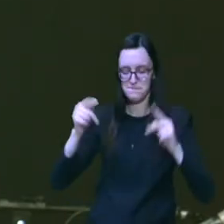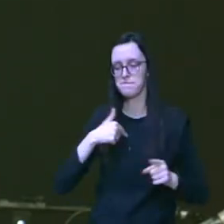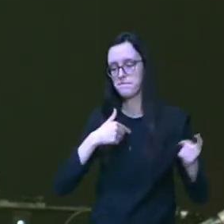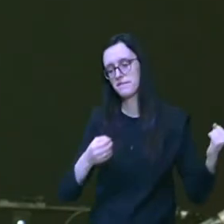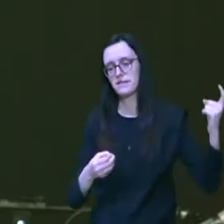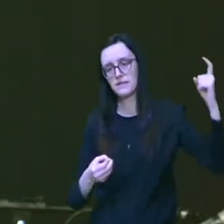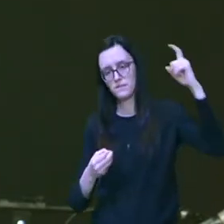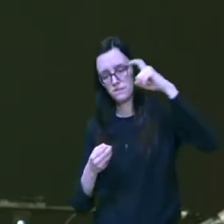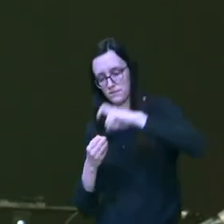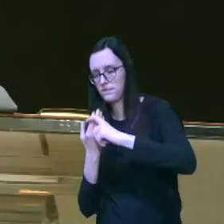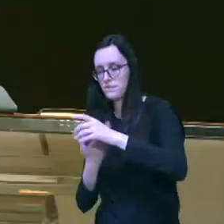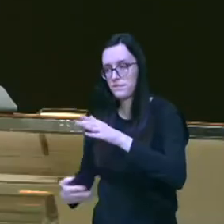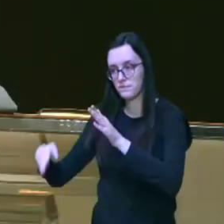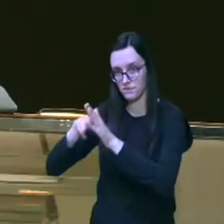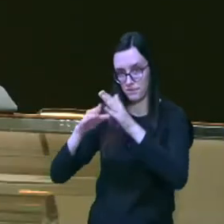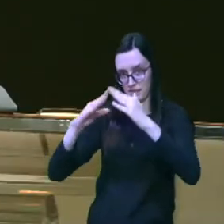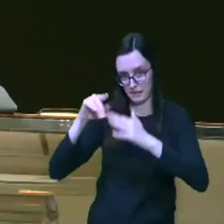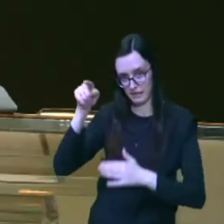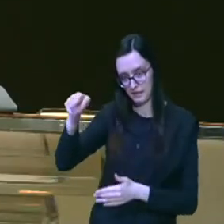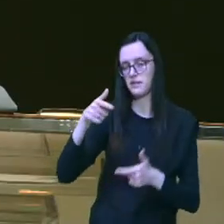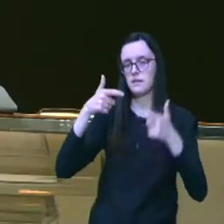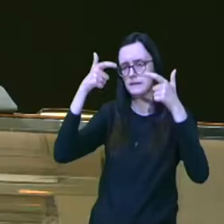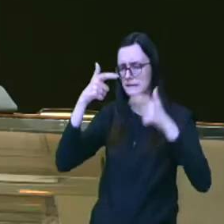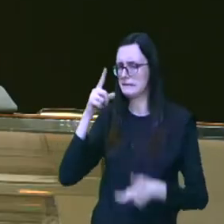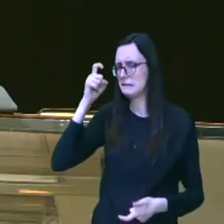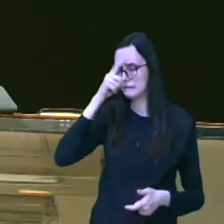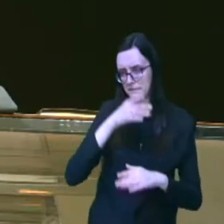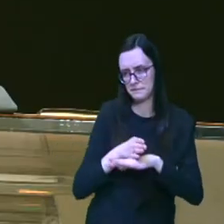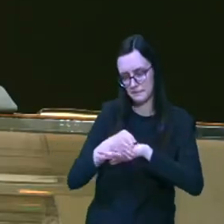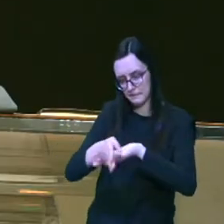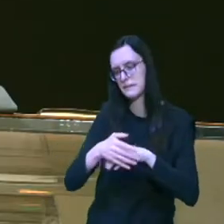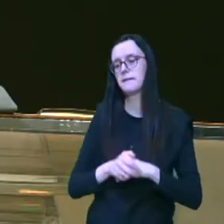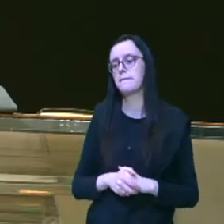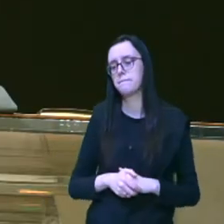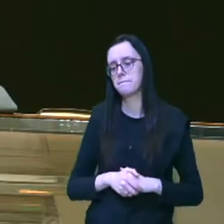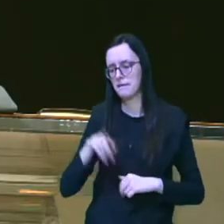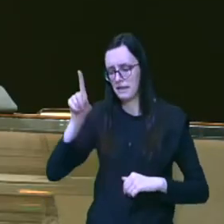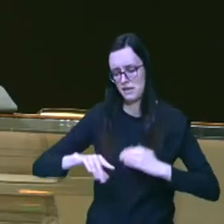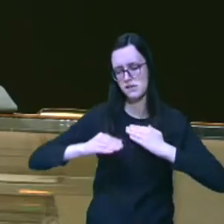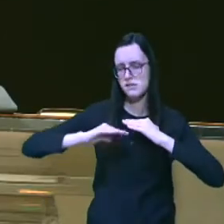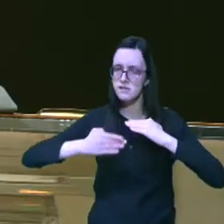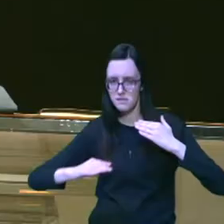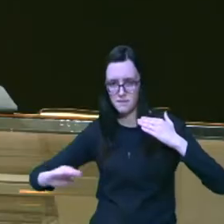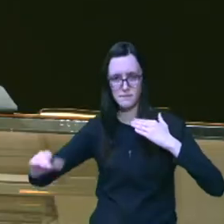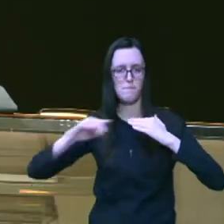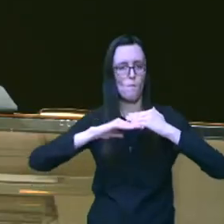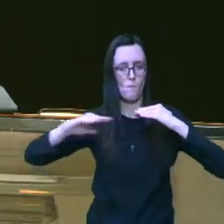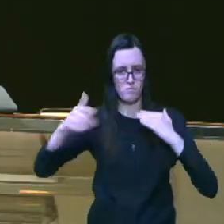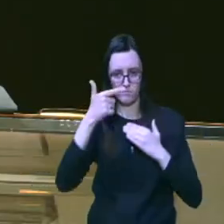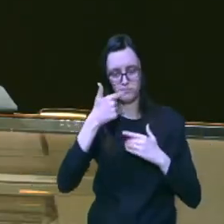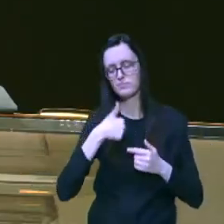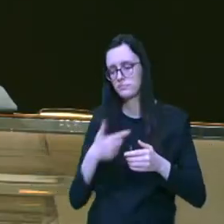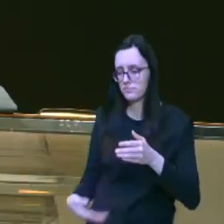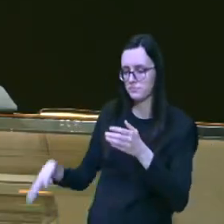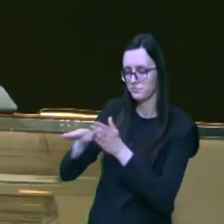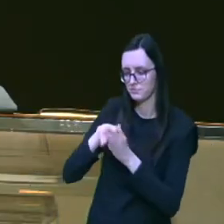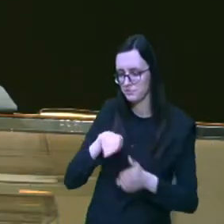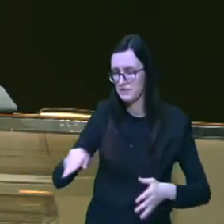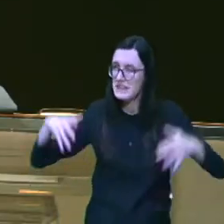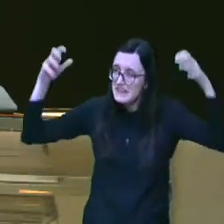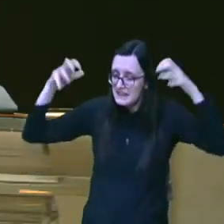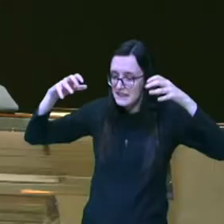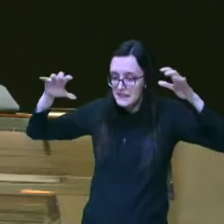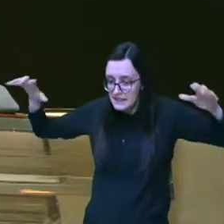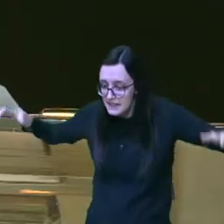voltei cheguei lá naquela casa era um lugar de difícil acesso uma estrada de chão parei o carro chovendo peguei a cesta